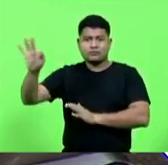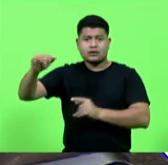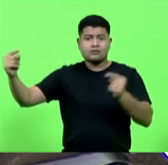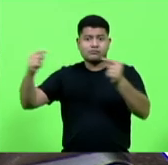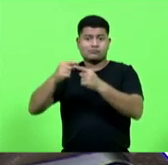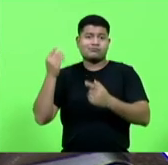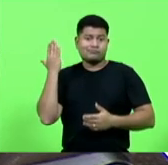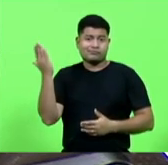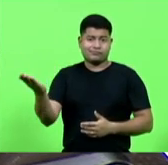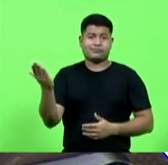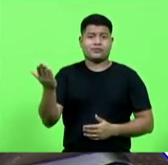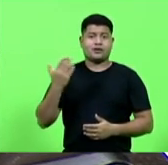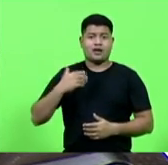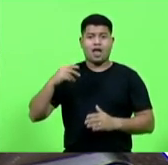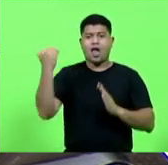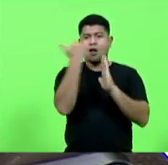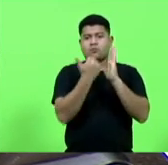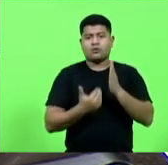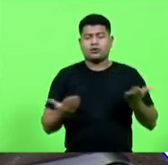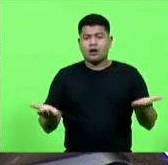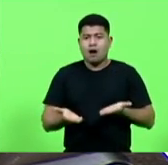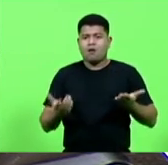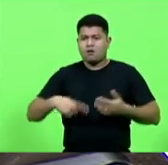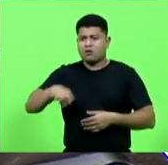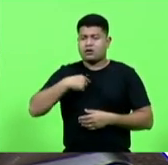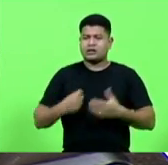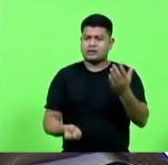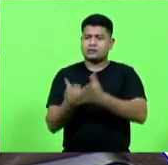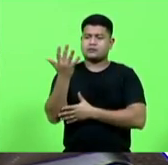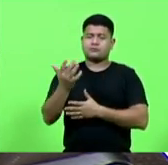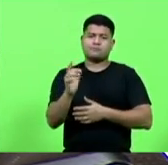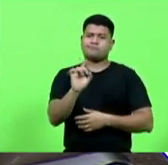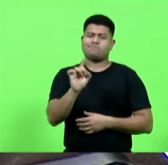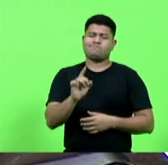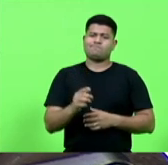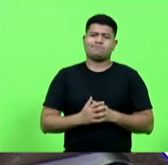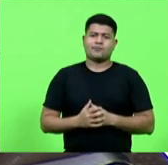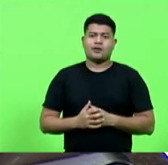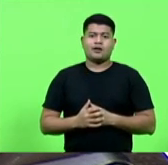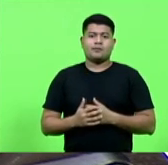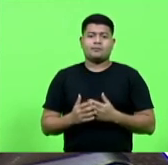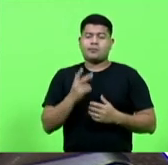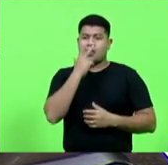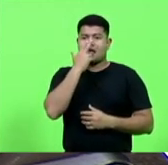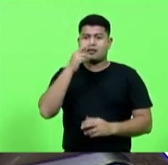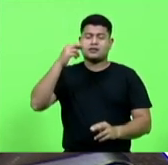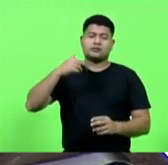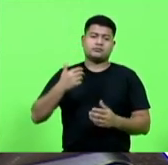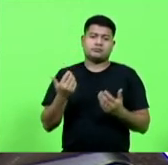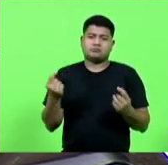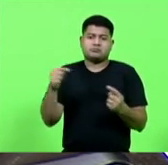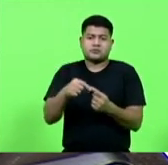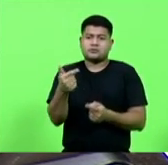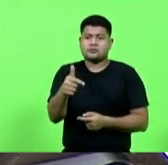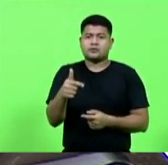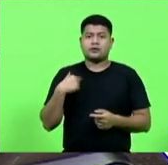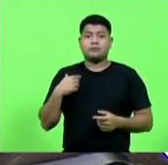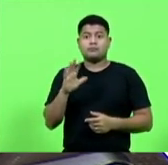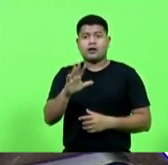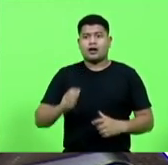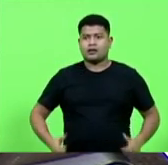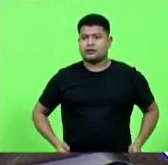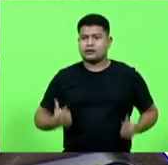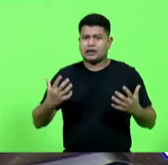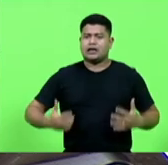resolver o problema das mulheres. Então, é mais, por ser inócuo, mas, de fato, não há um gasto, não há nada que